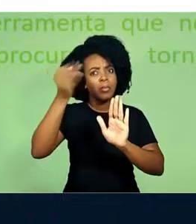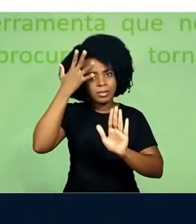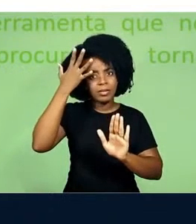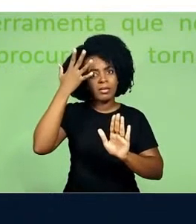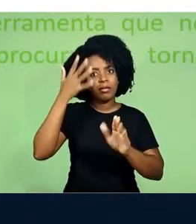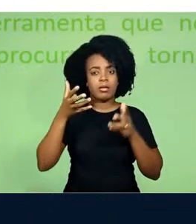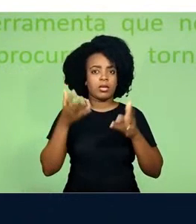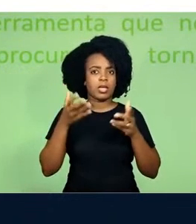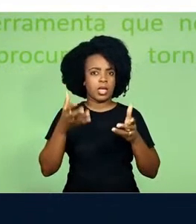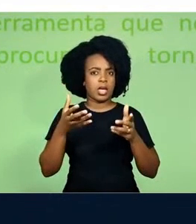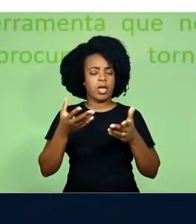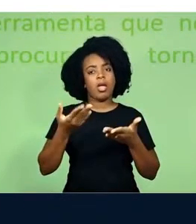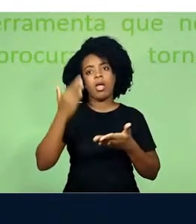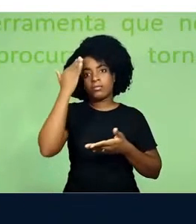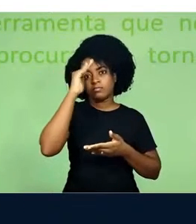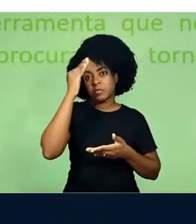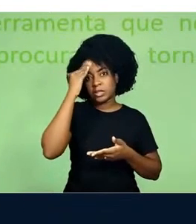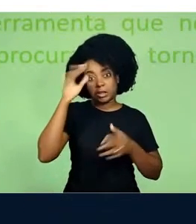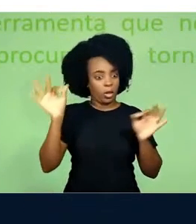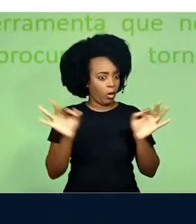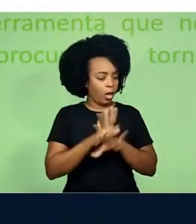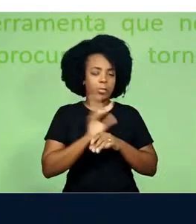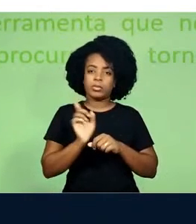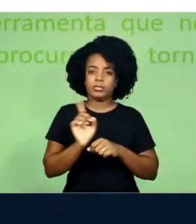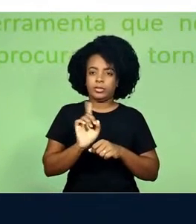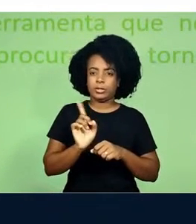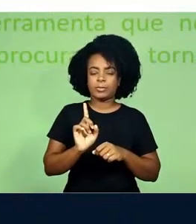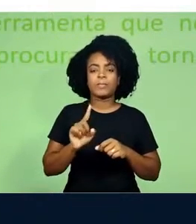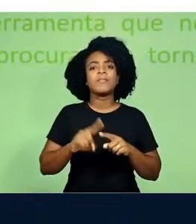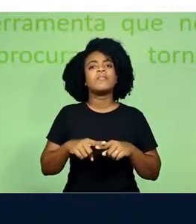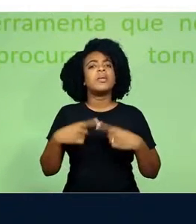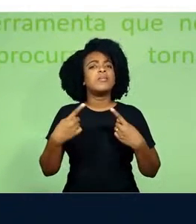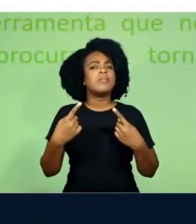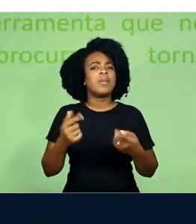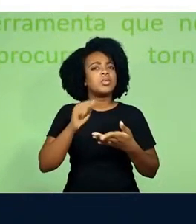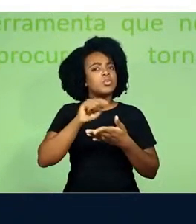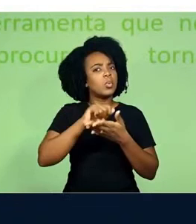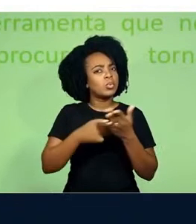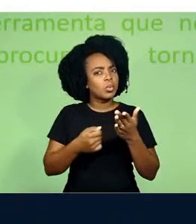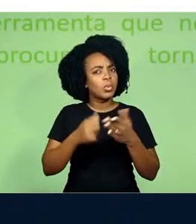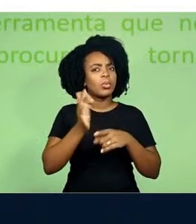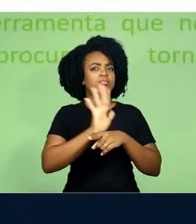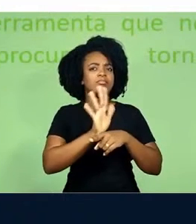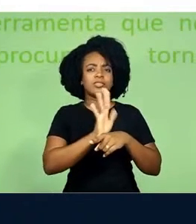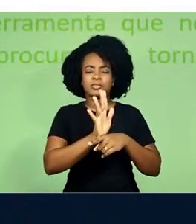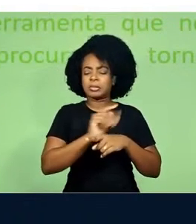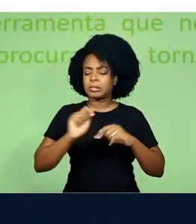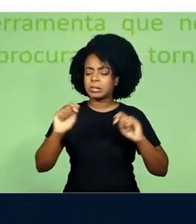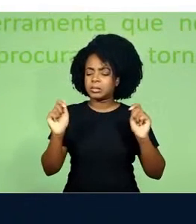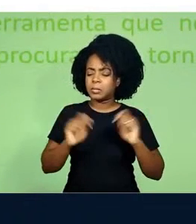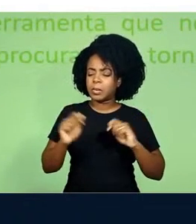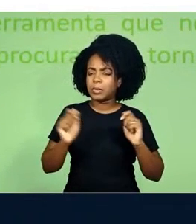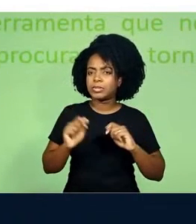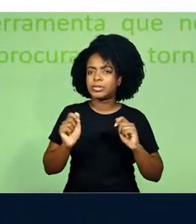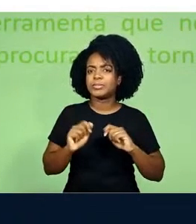tem a intenção de fechar uma interpretação do filme. Mas que Kubrick tenha buscado